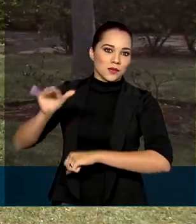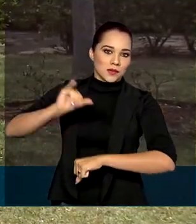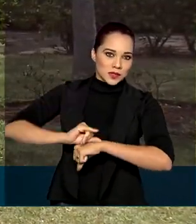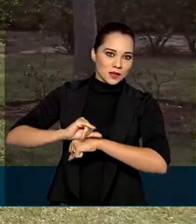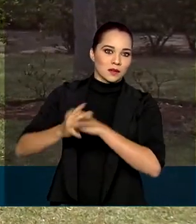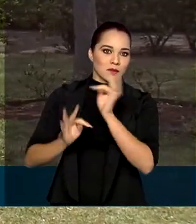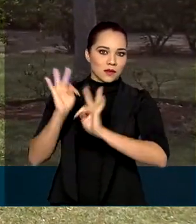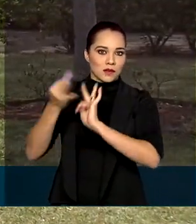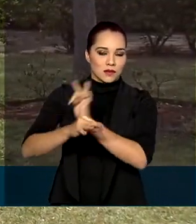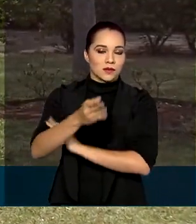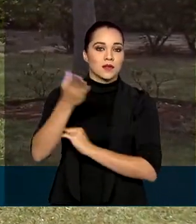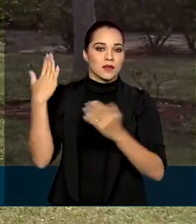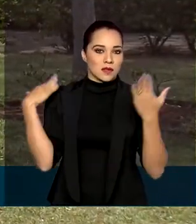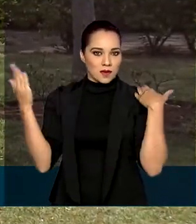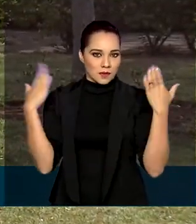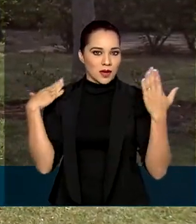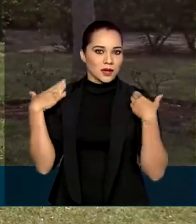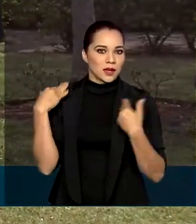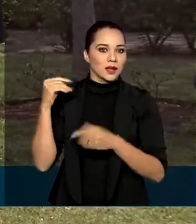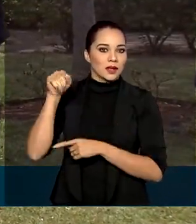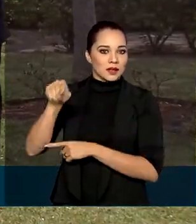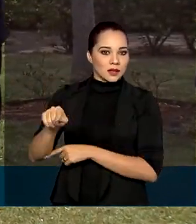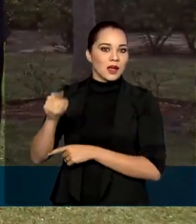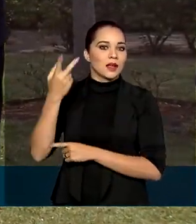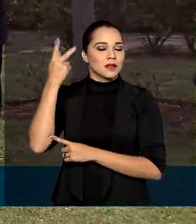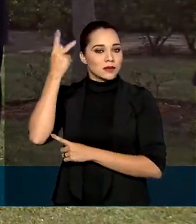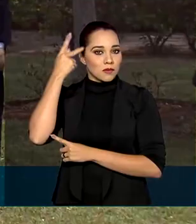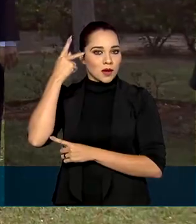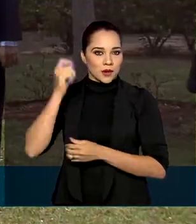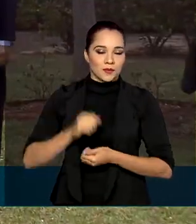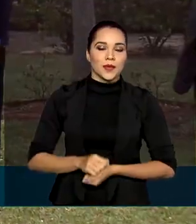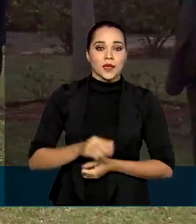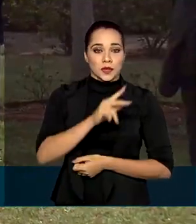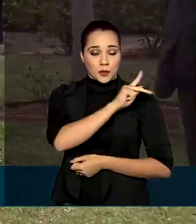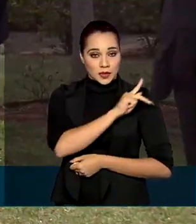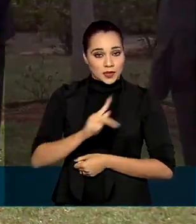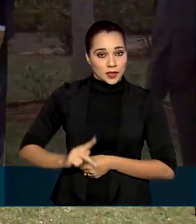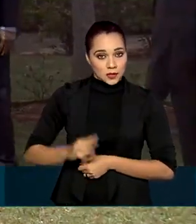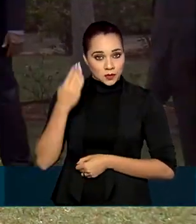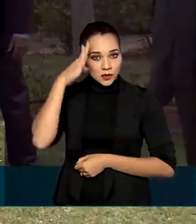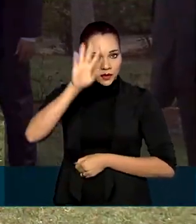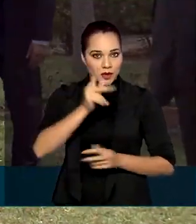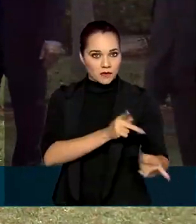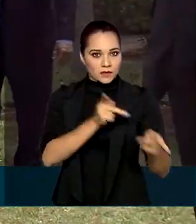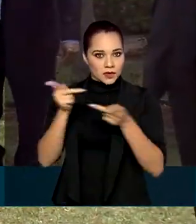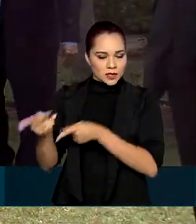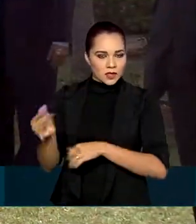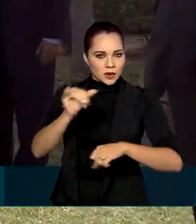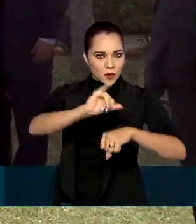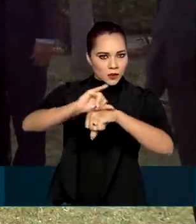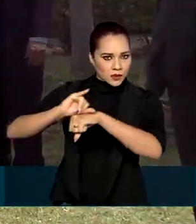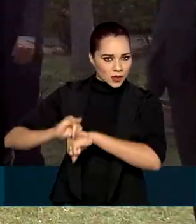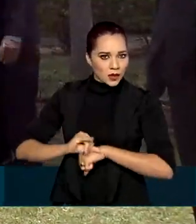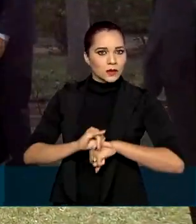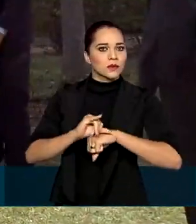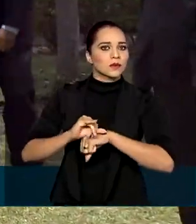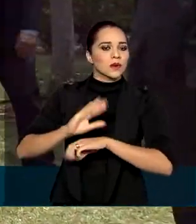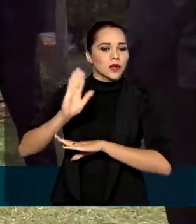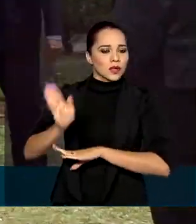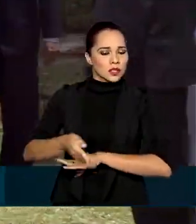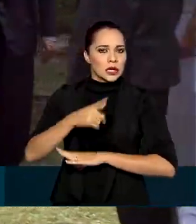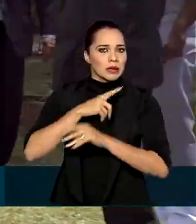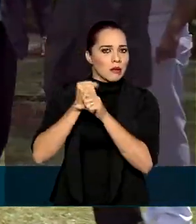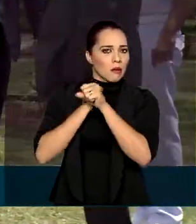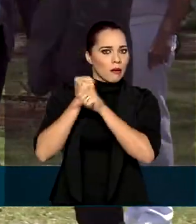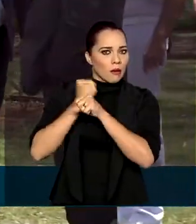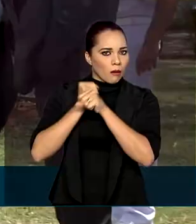da Marinha, em Iperó. O presidente Jair Bolsonaro visita as instalações do centro, que já há vários